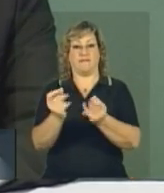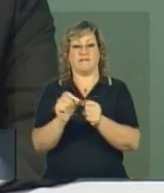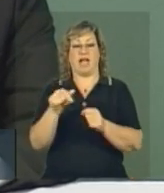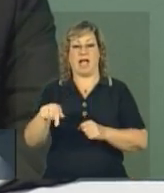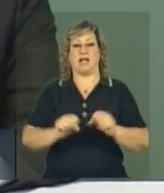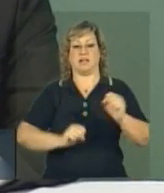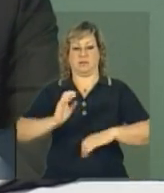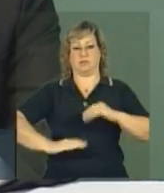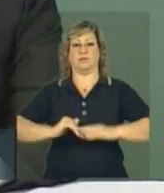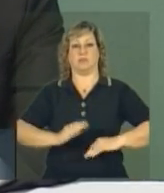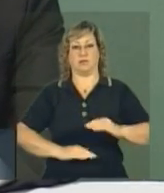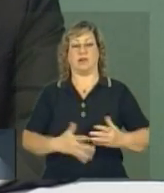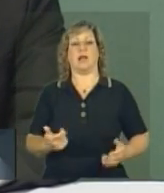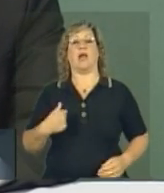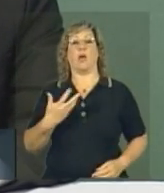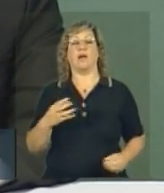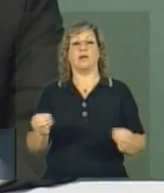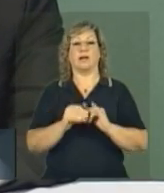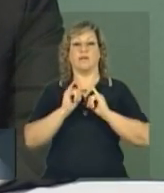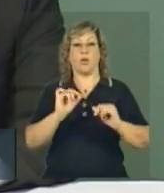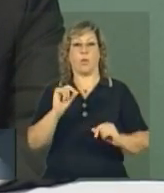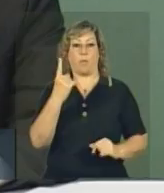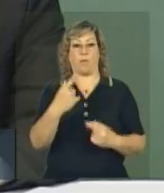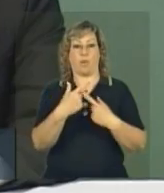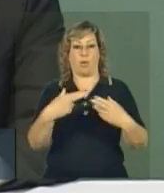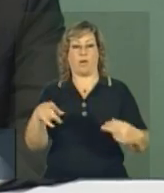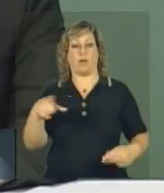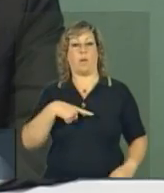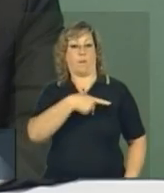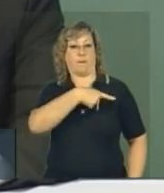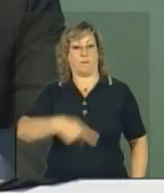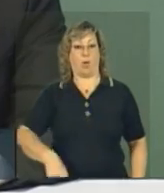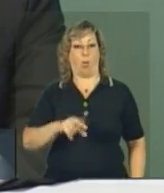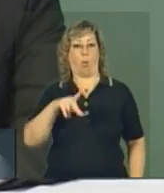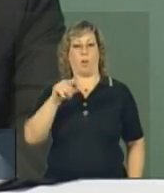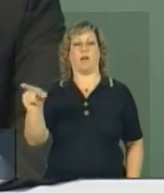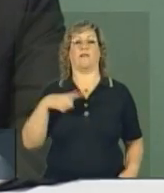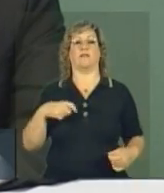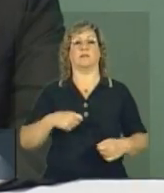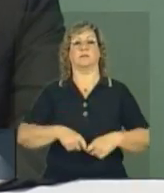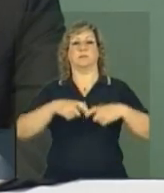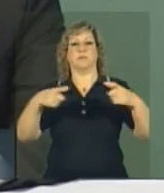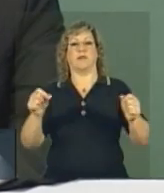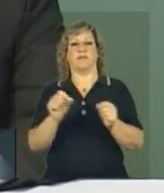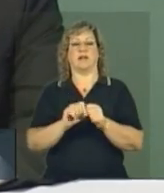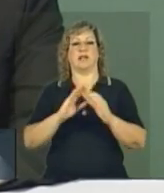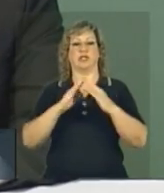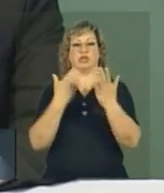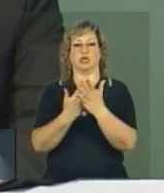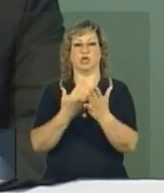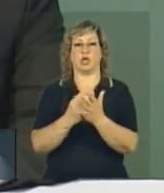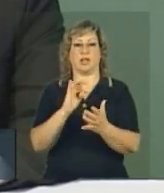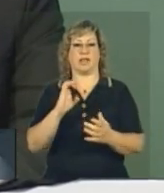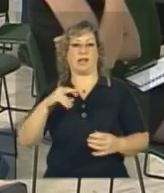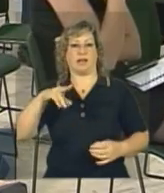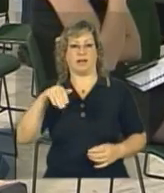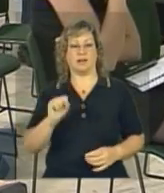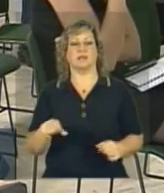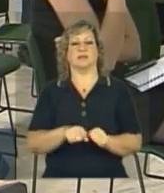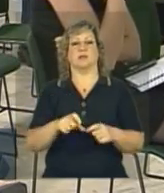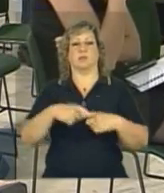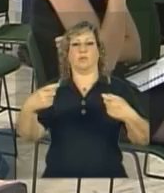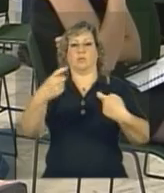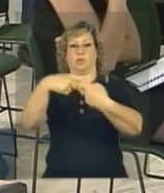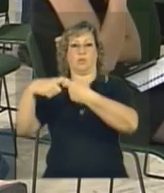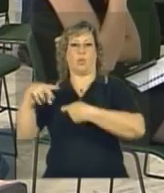Eu queria acrescentar o seguinte. O presidente Lula, ele expandiu as escolas técnicas, ele expandiu as